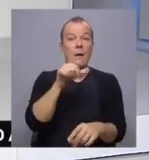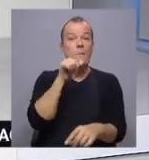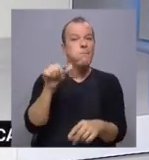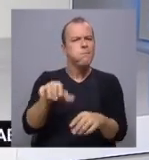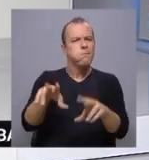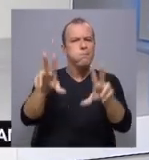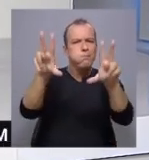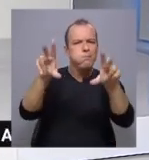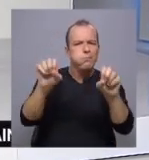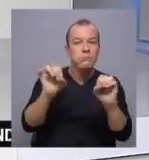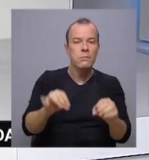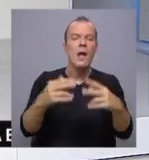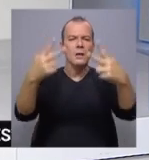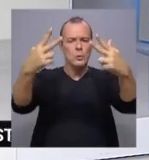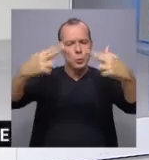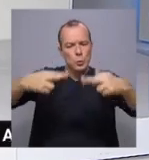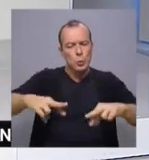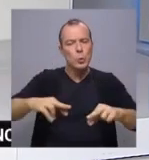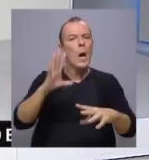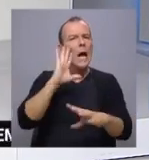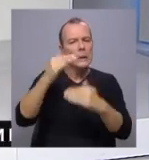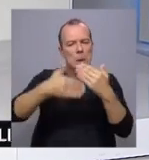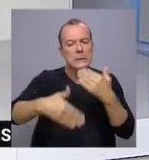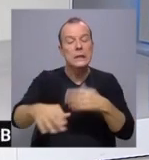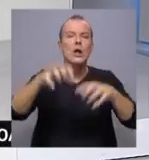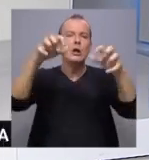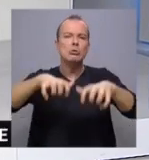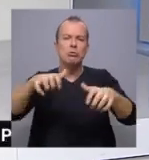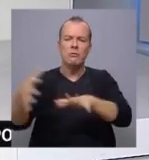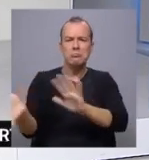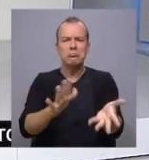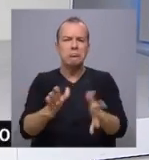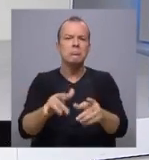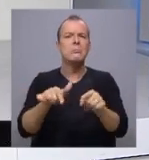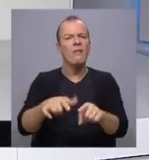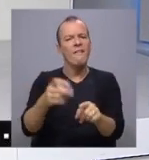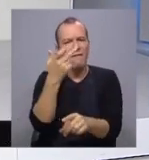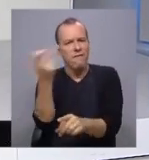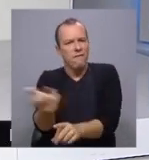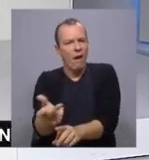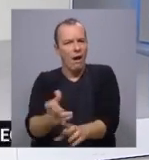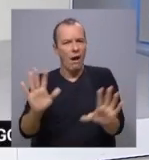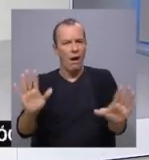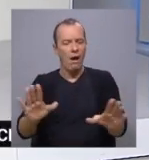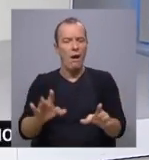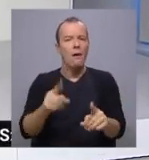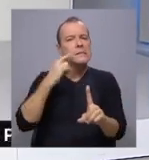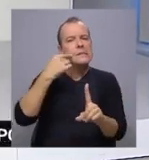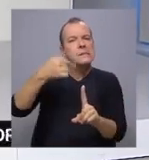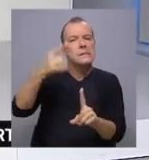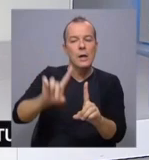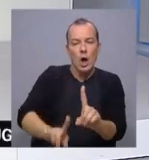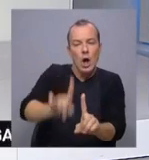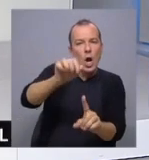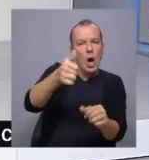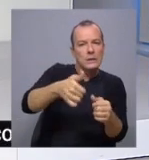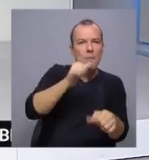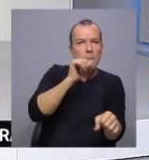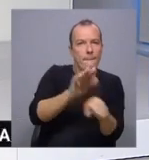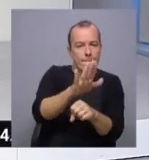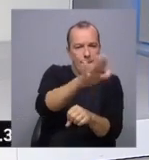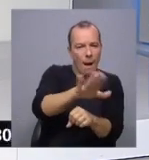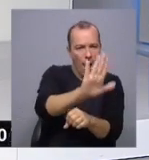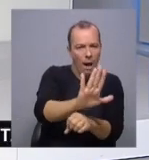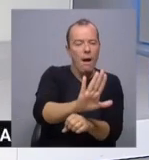muito nebulado, a diminuir de nebulosidade a partir da tarde. Períodos de chuva ou águaceiros em geral fracos, em especial a norte do Cabo Carvoleiro